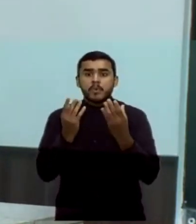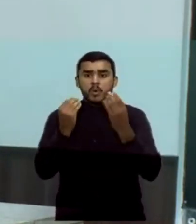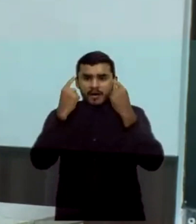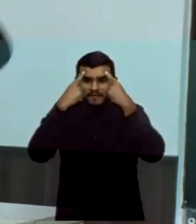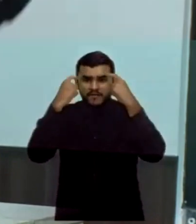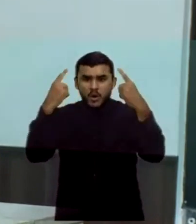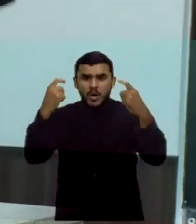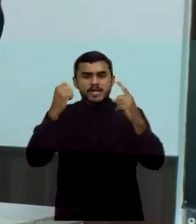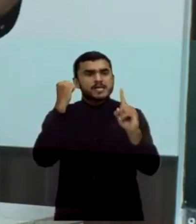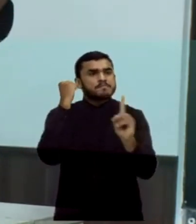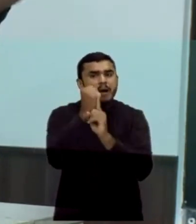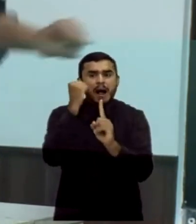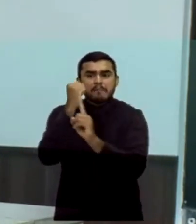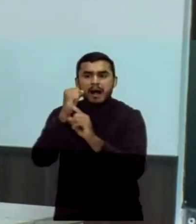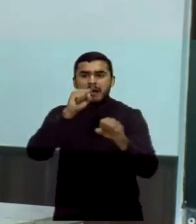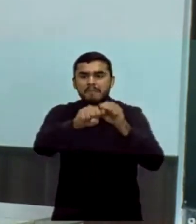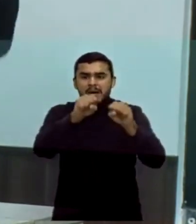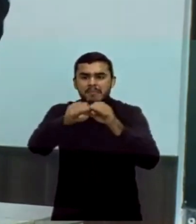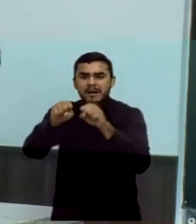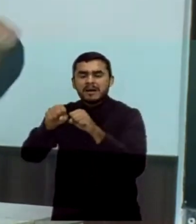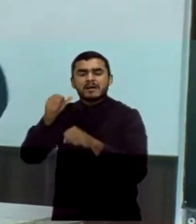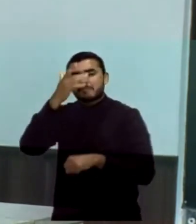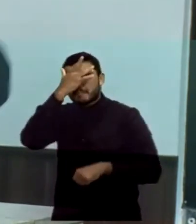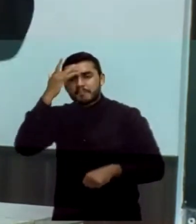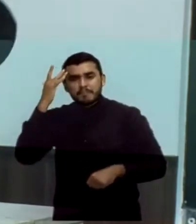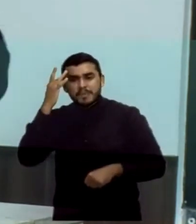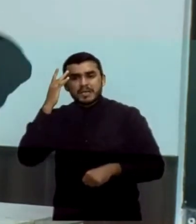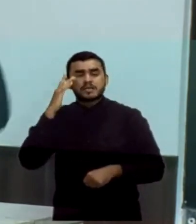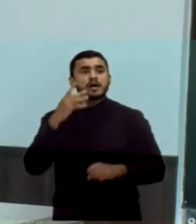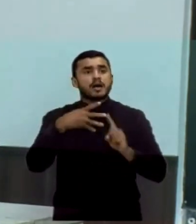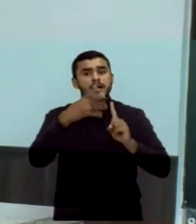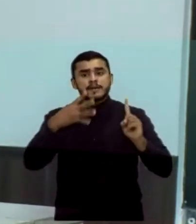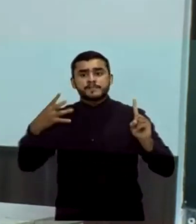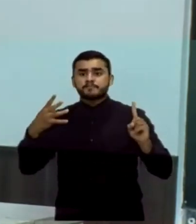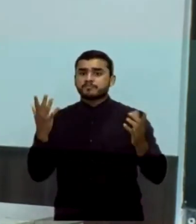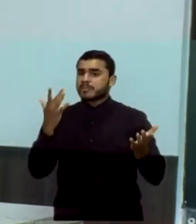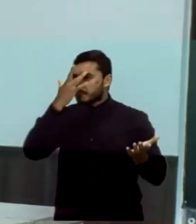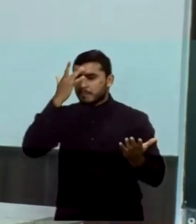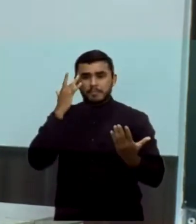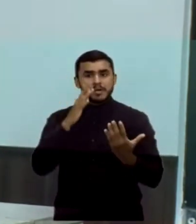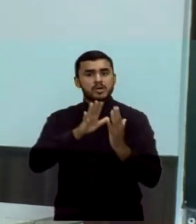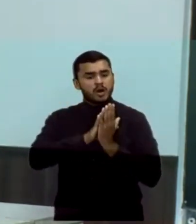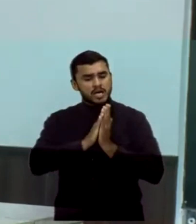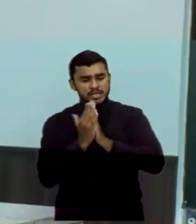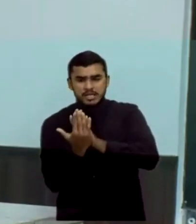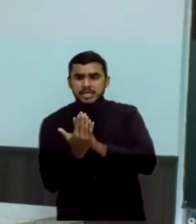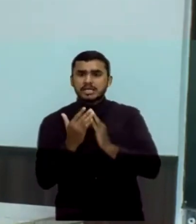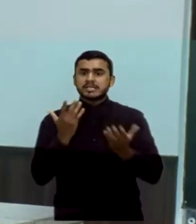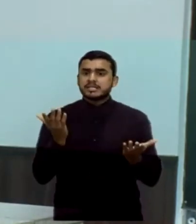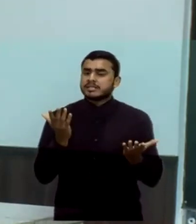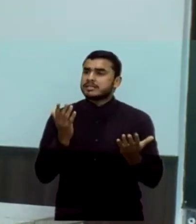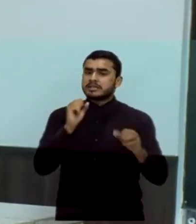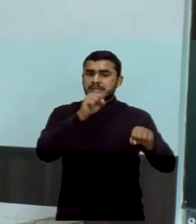mais matam mulheres trans, homens trans, travestis no Brasil.